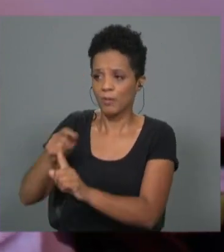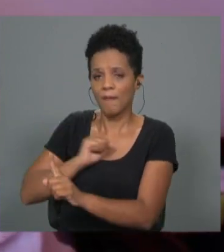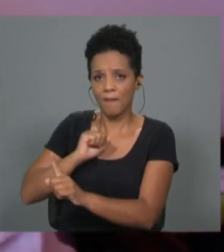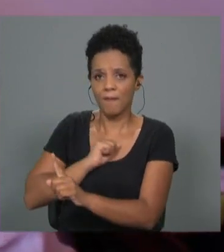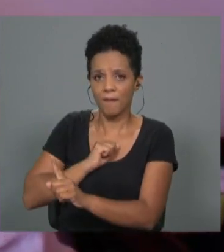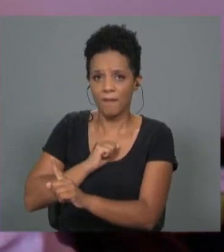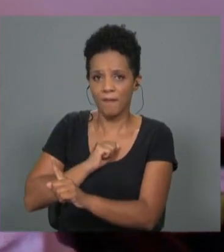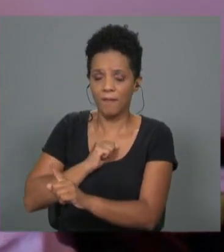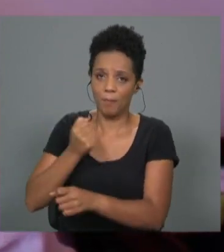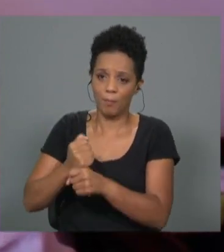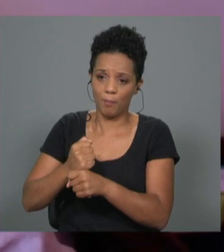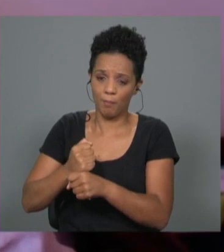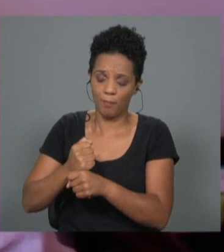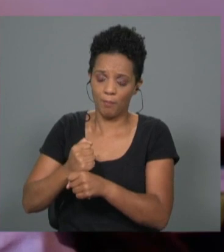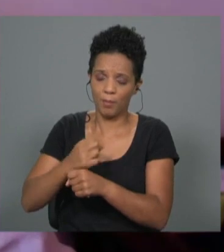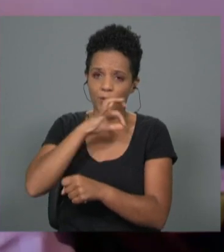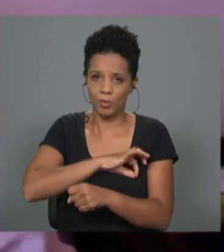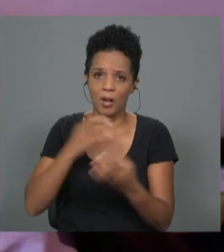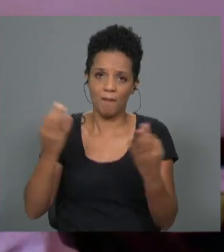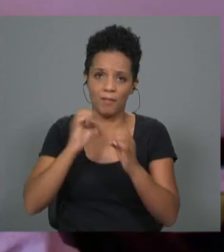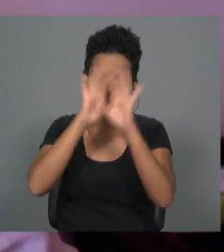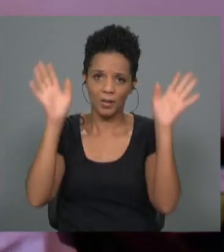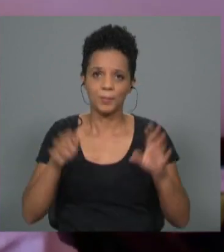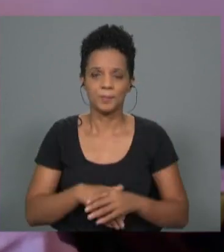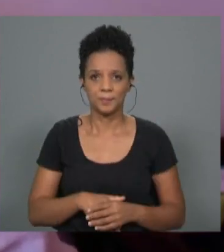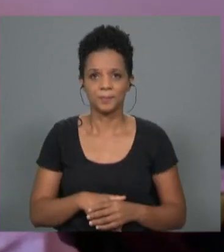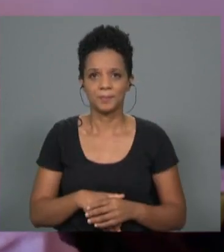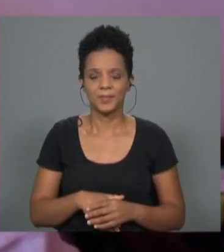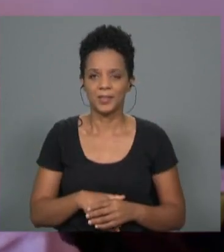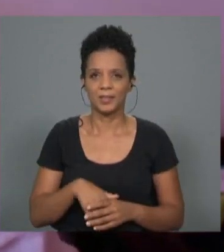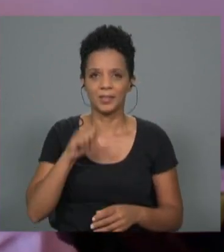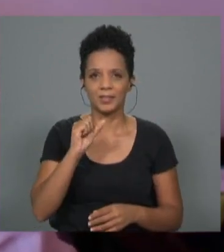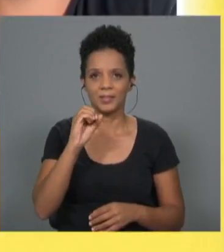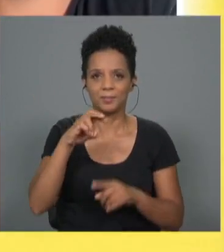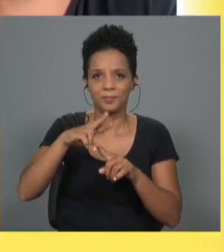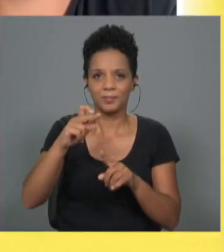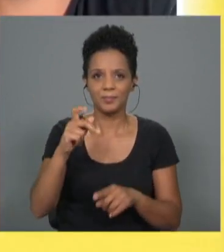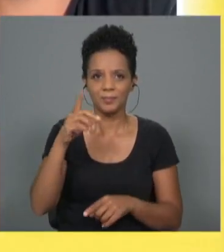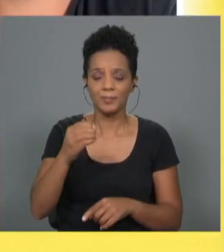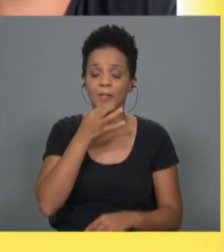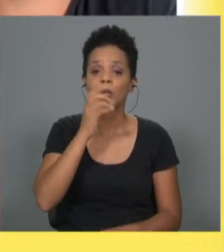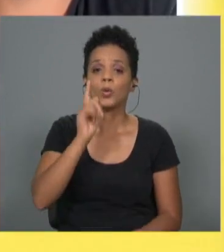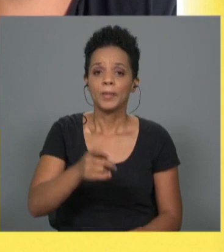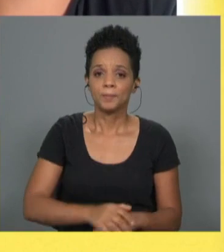profissional, sem dúvida alguma. Gonçalo, estamos a falar de saúde mental.